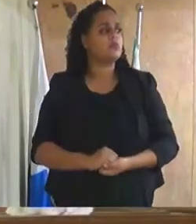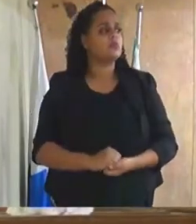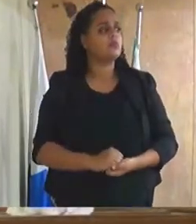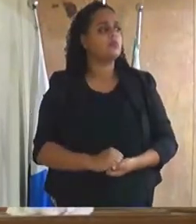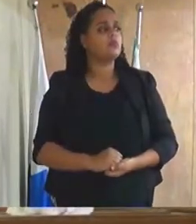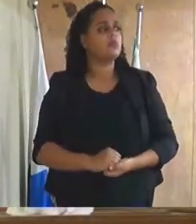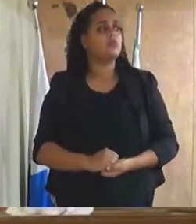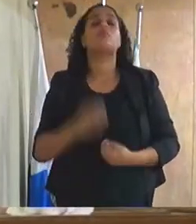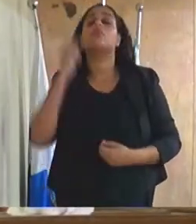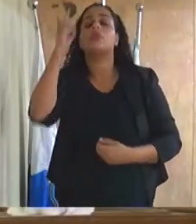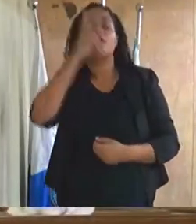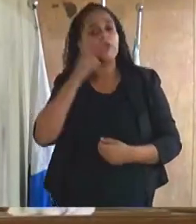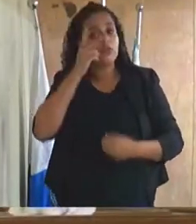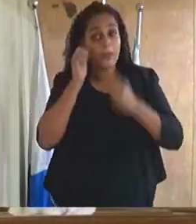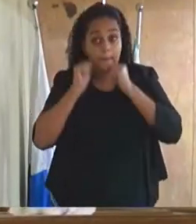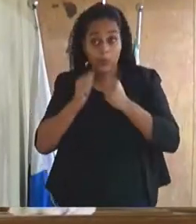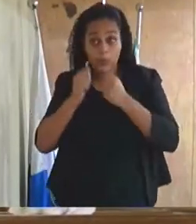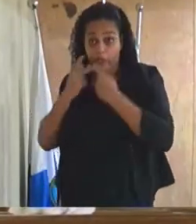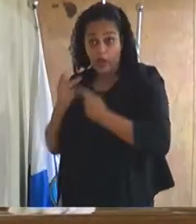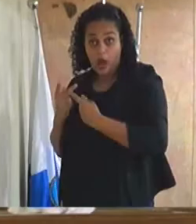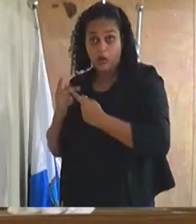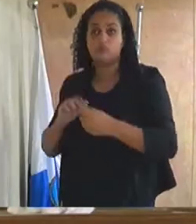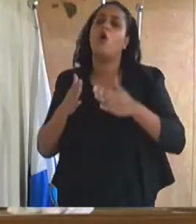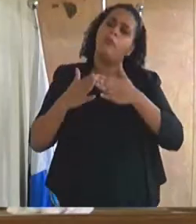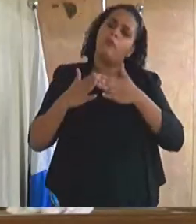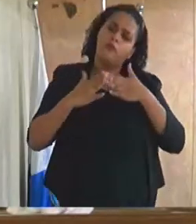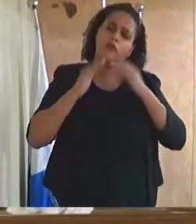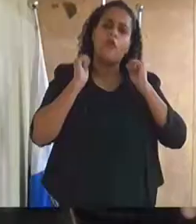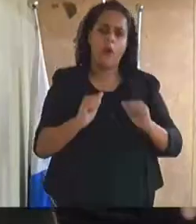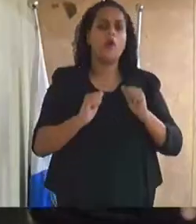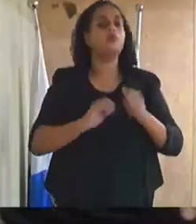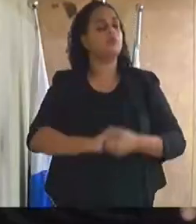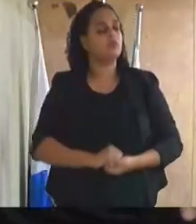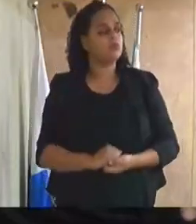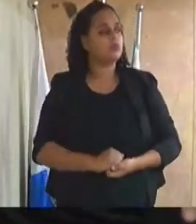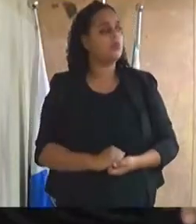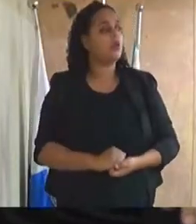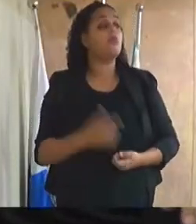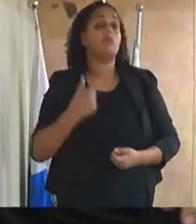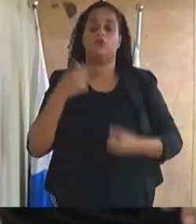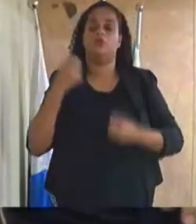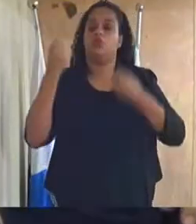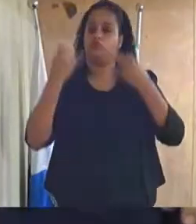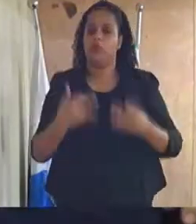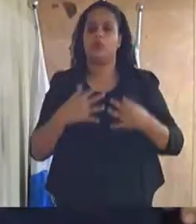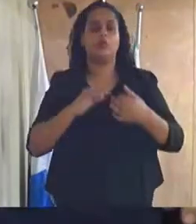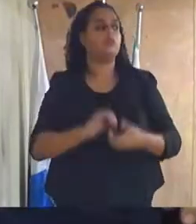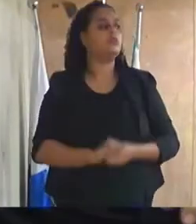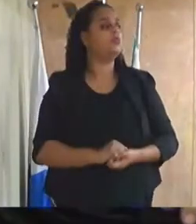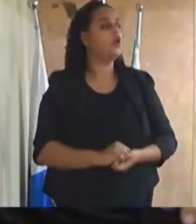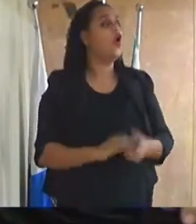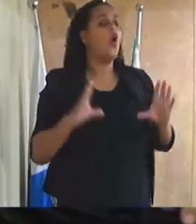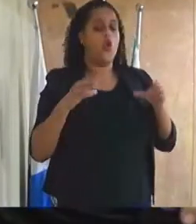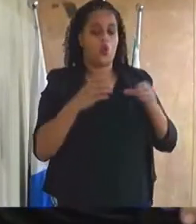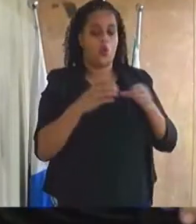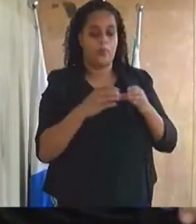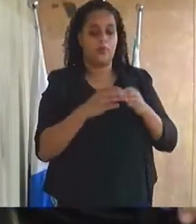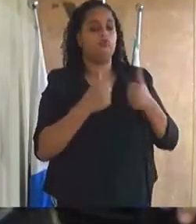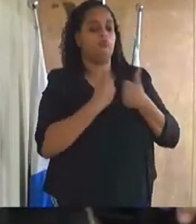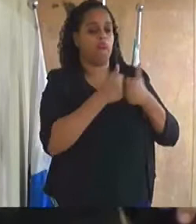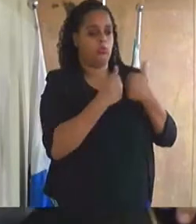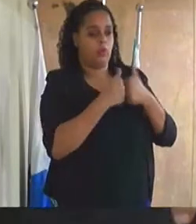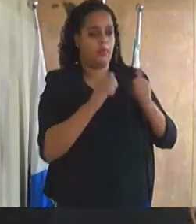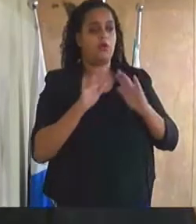vereador se permite uma parte por favor quero só ressaltar sobre a comissão de transporte dessa casa